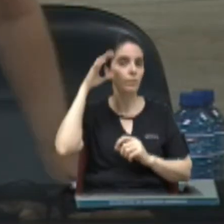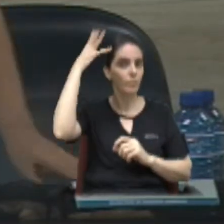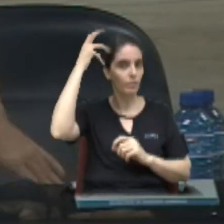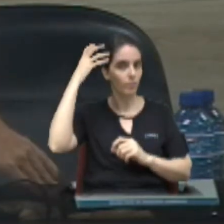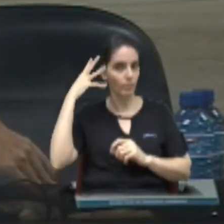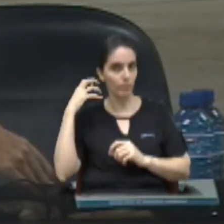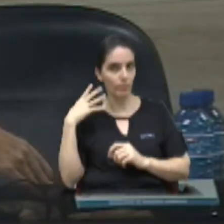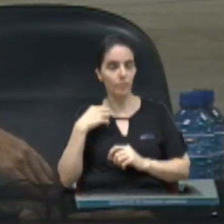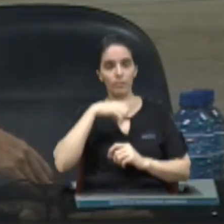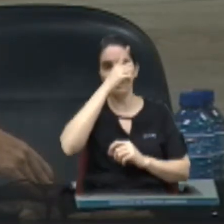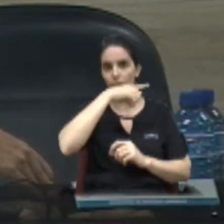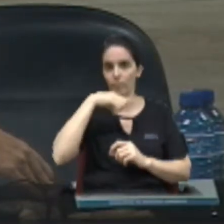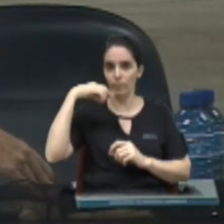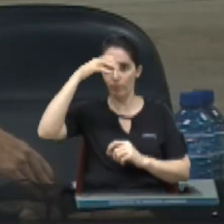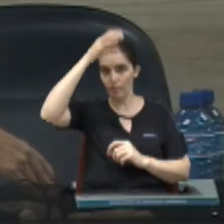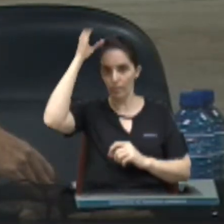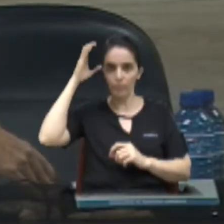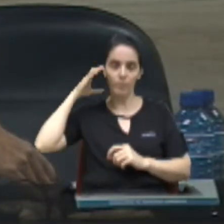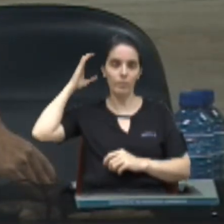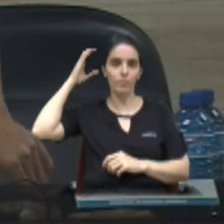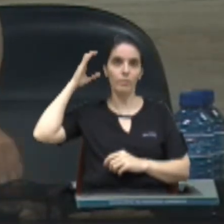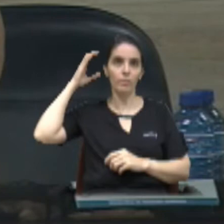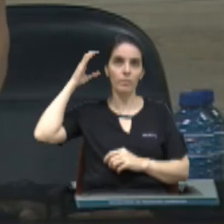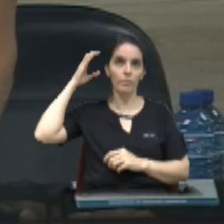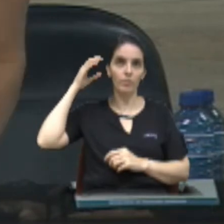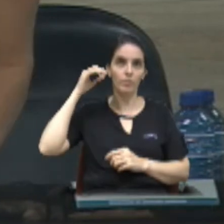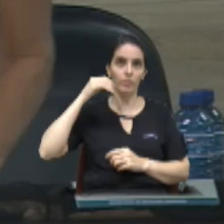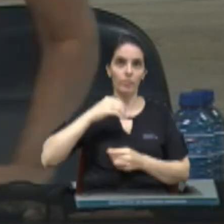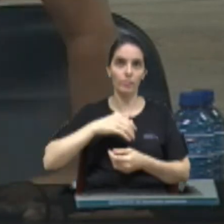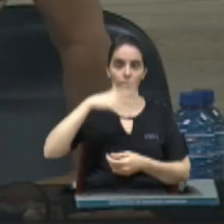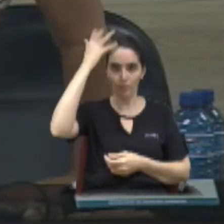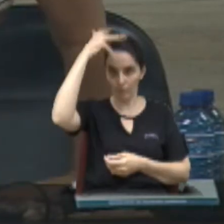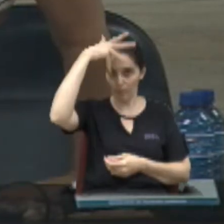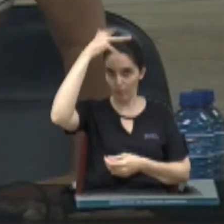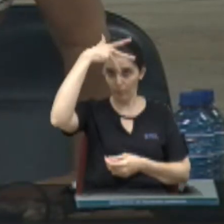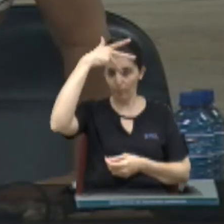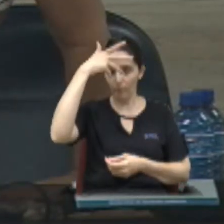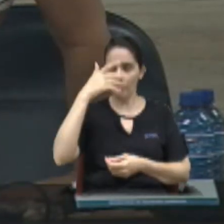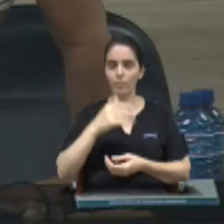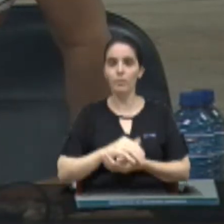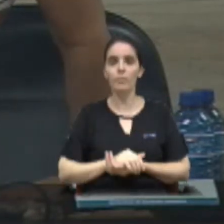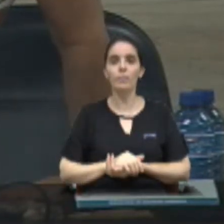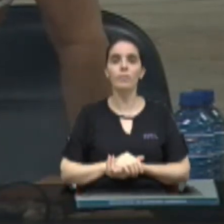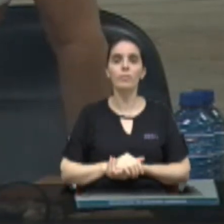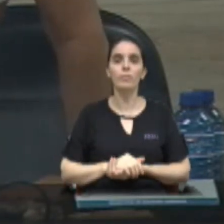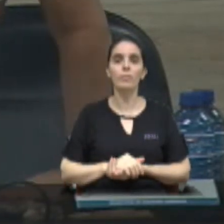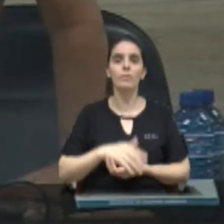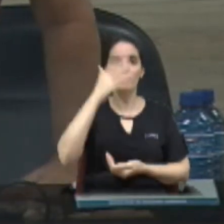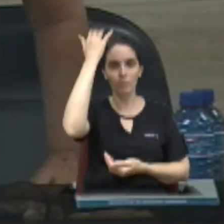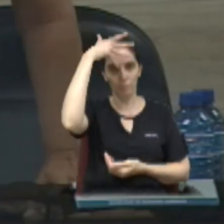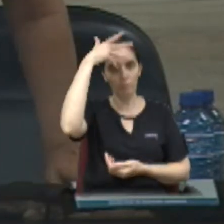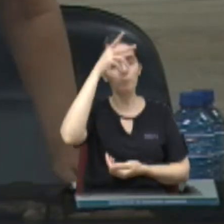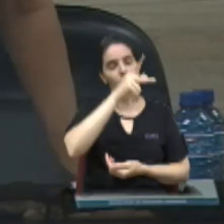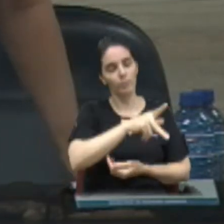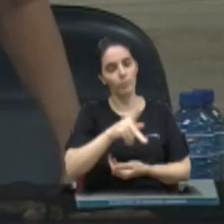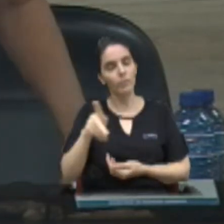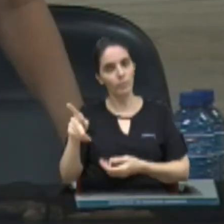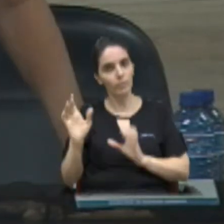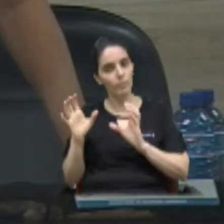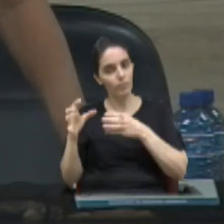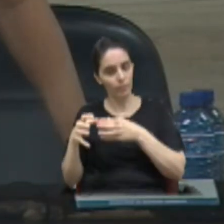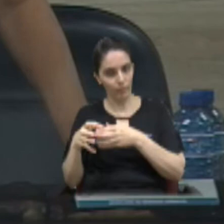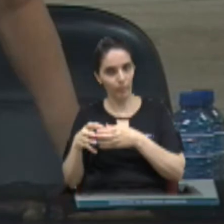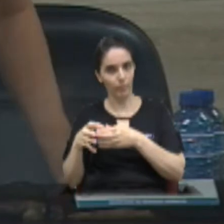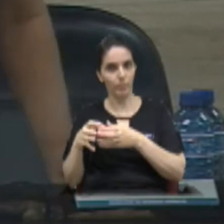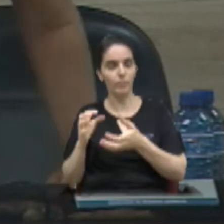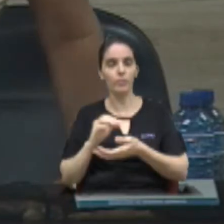Mária Carolina de Moraes Pontes e eu dessa vez me coube a presidência dessa dessa comissão